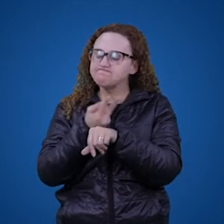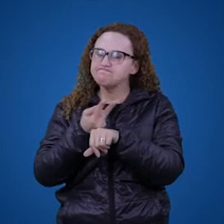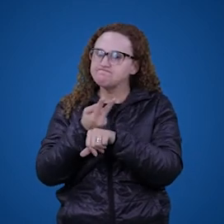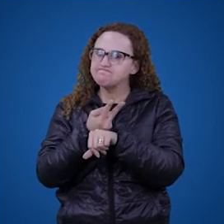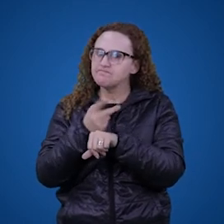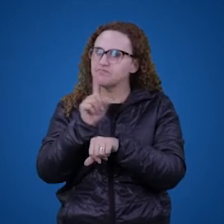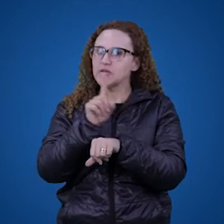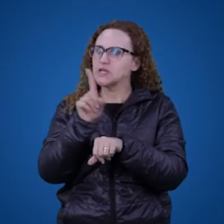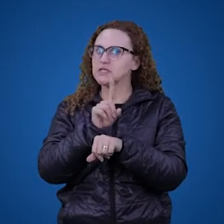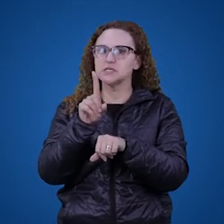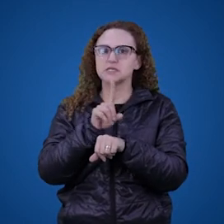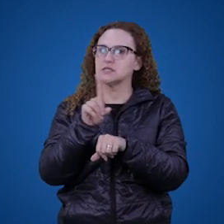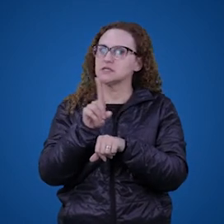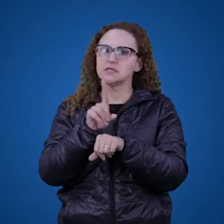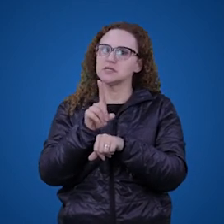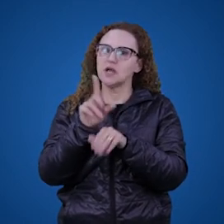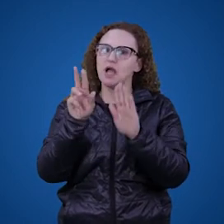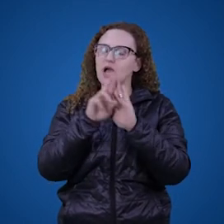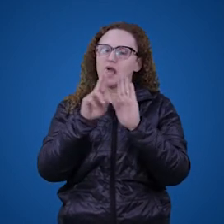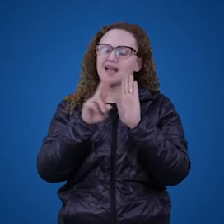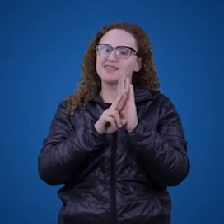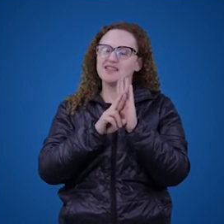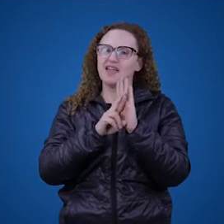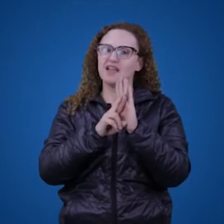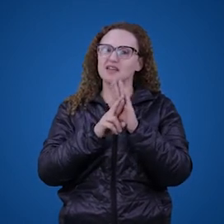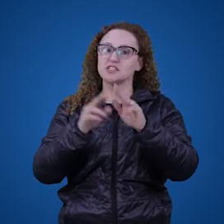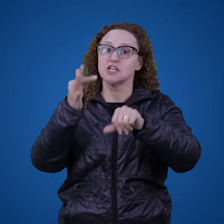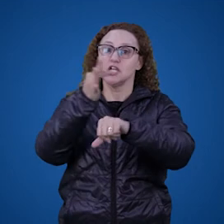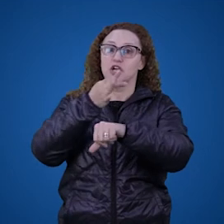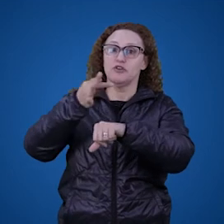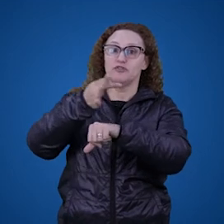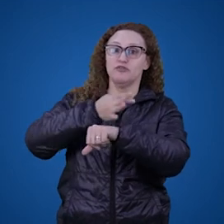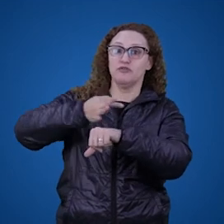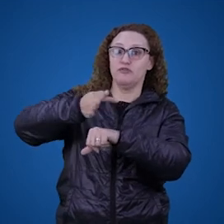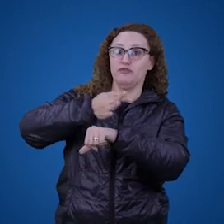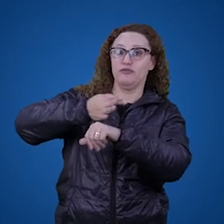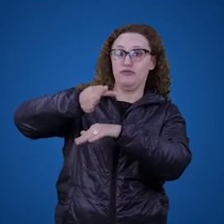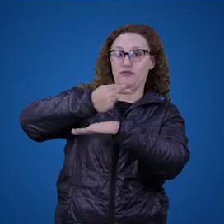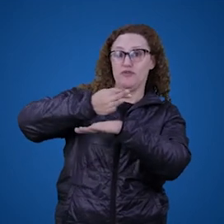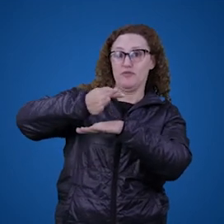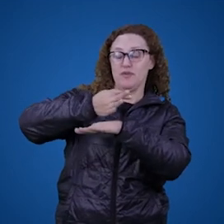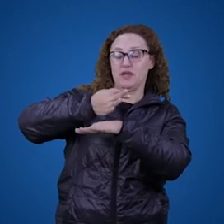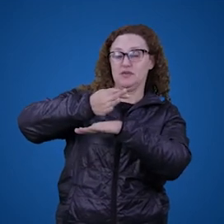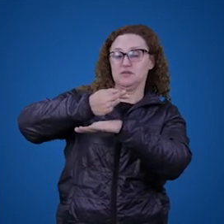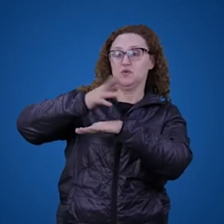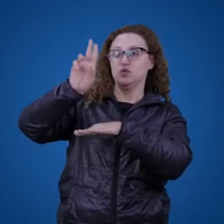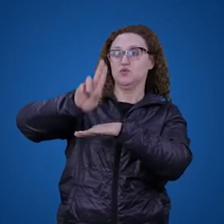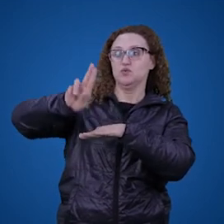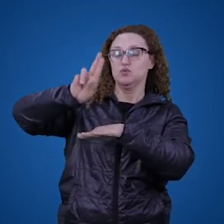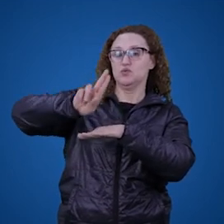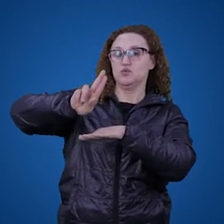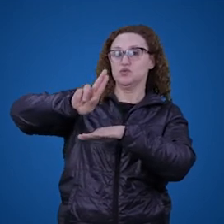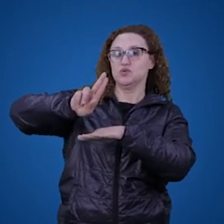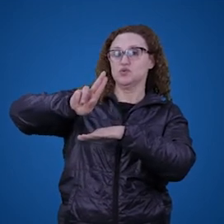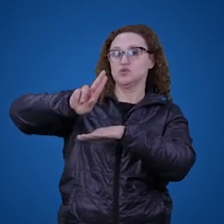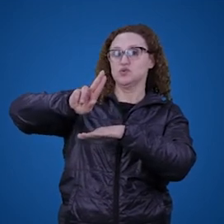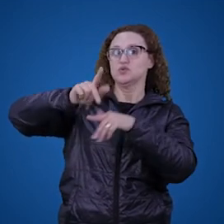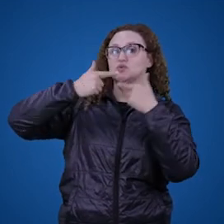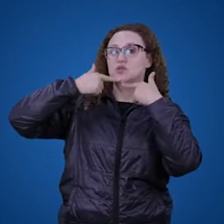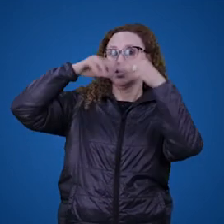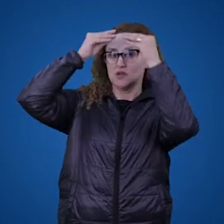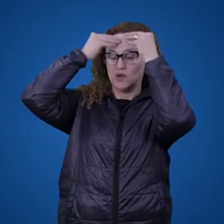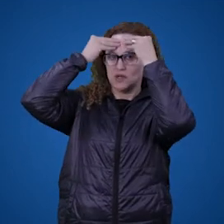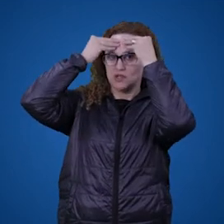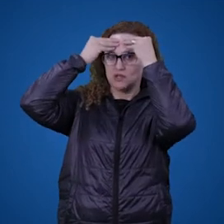aqui, não são só aquelas das regras formais que norteiam o uso culto da linguagem. A